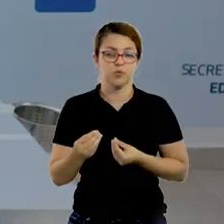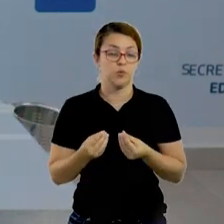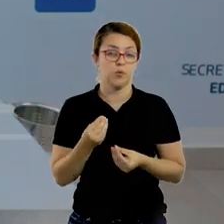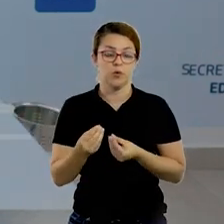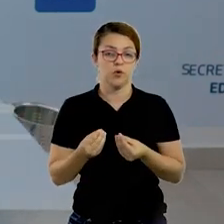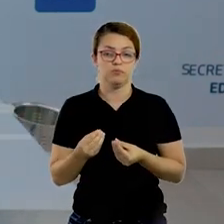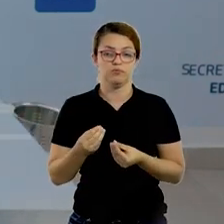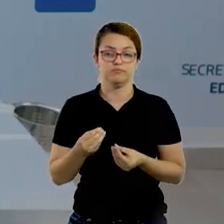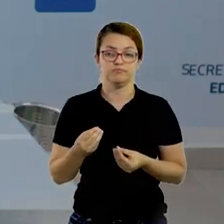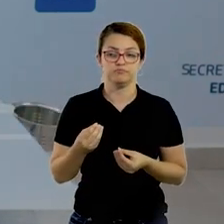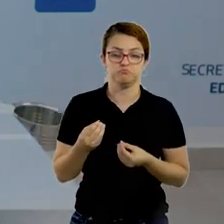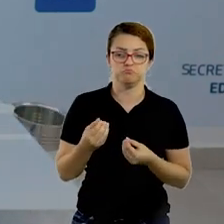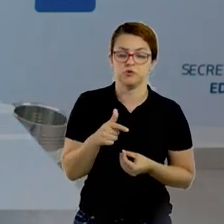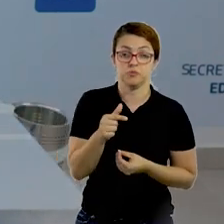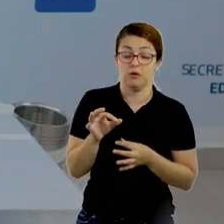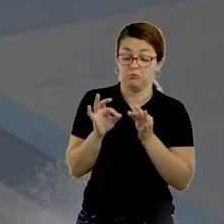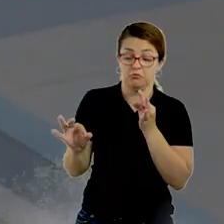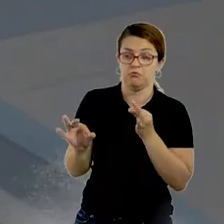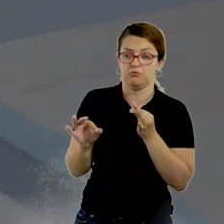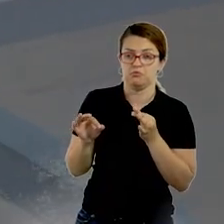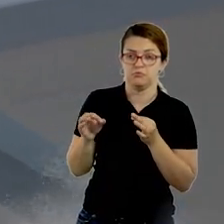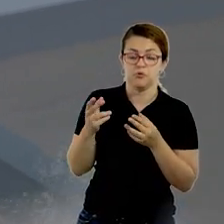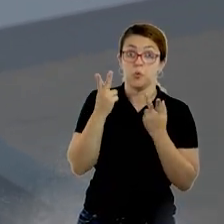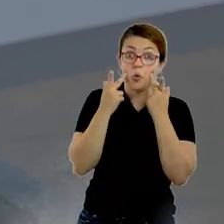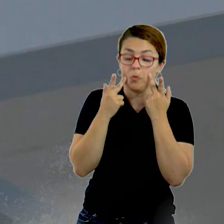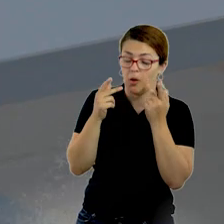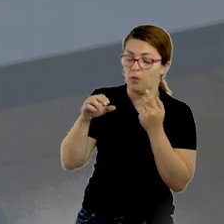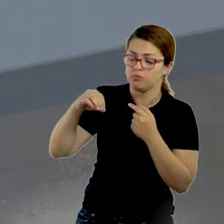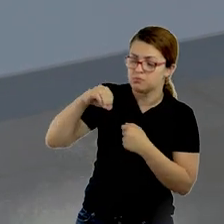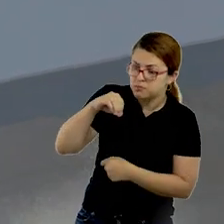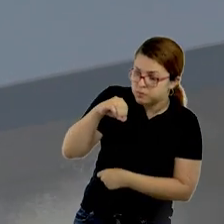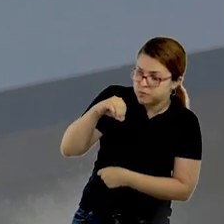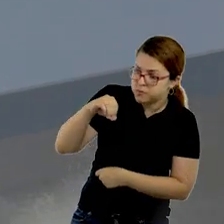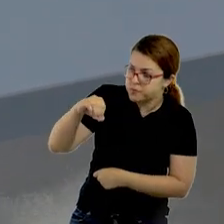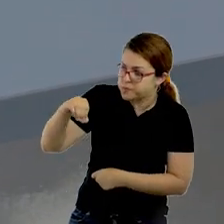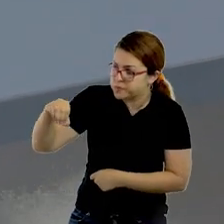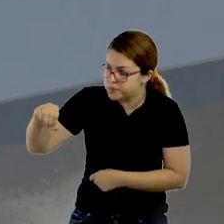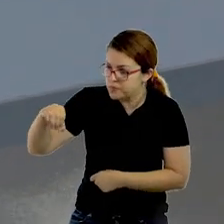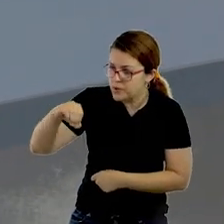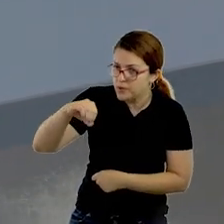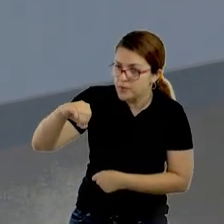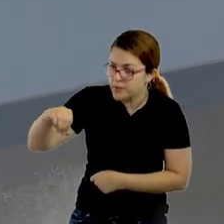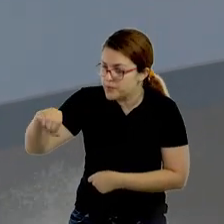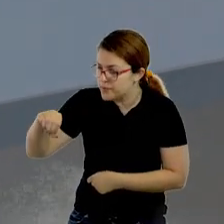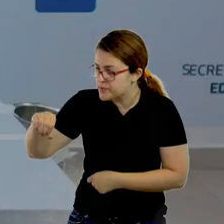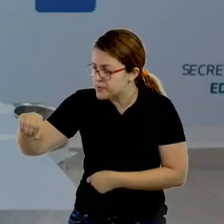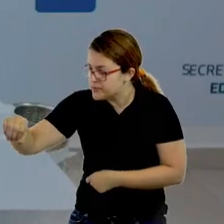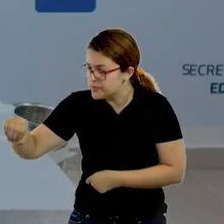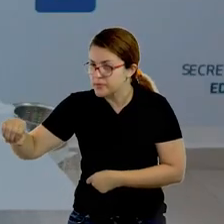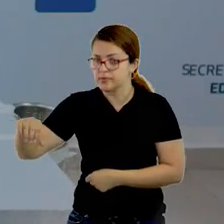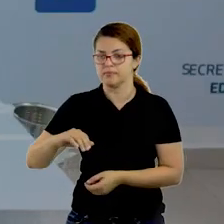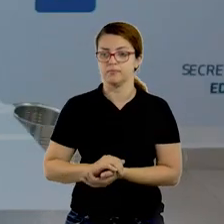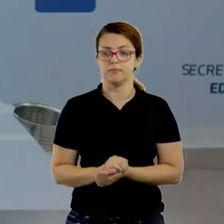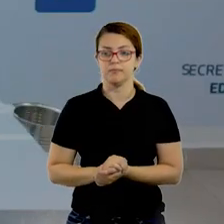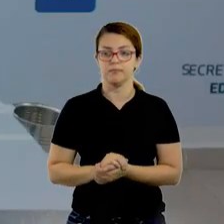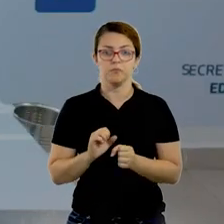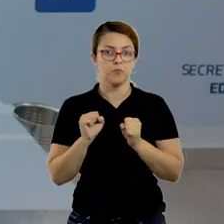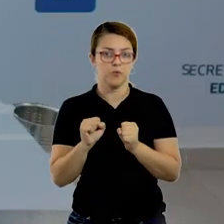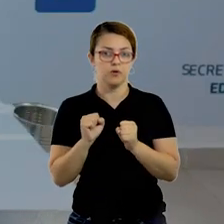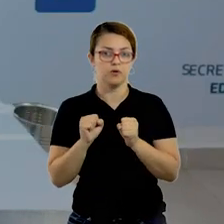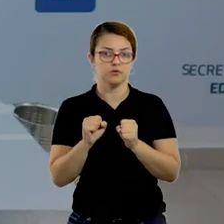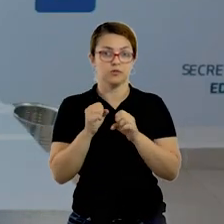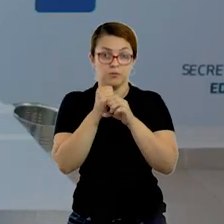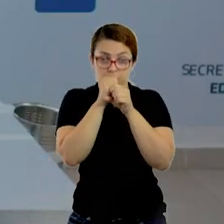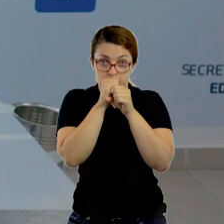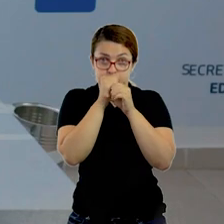assim canudo? Ele ia assoprar normal, para a bolinha se deslocar. Ele também pode usar bexiga.